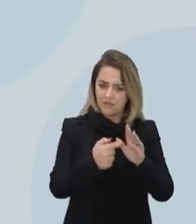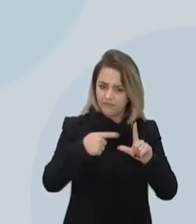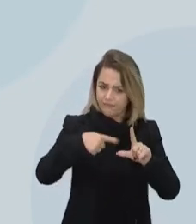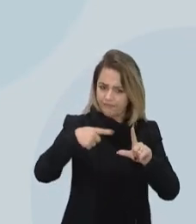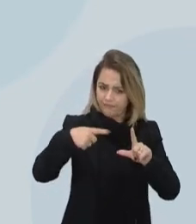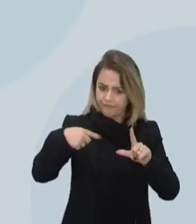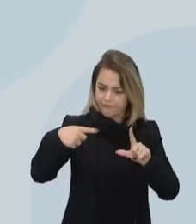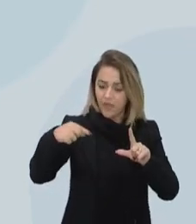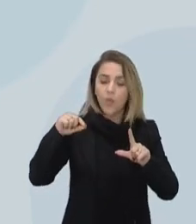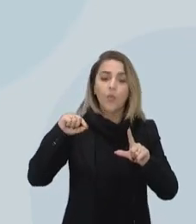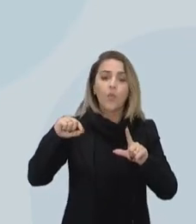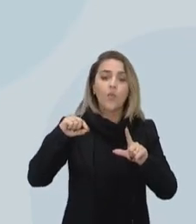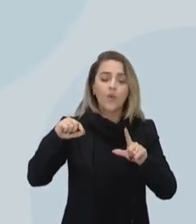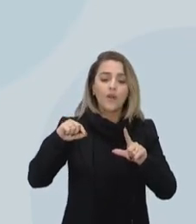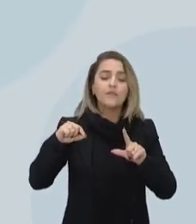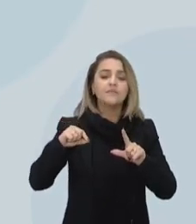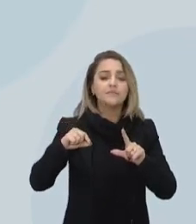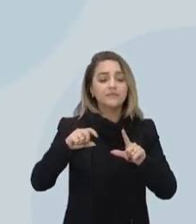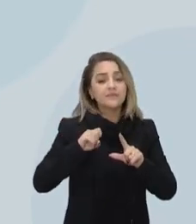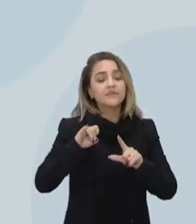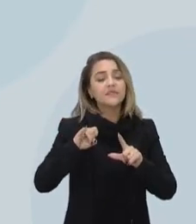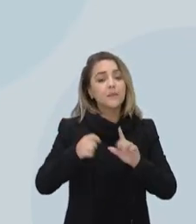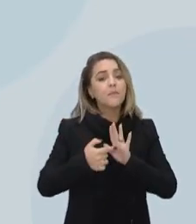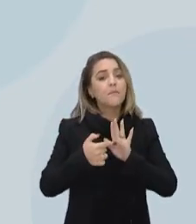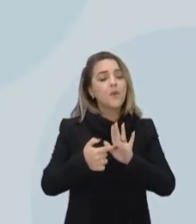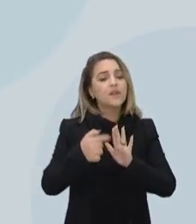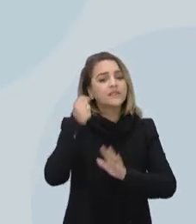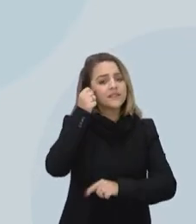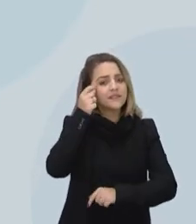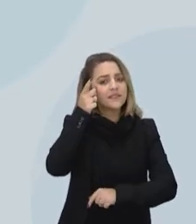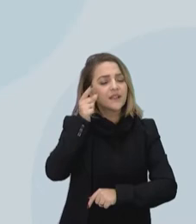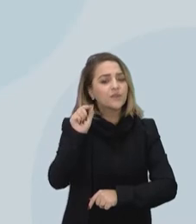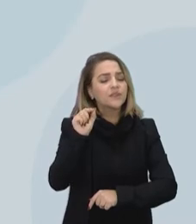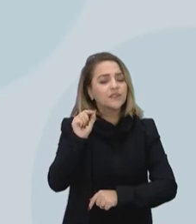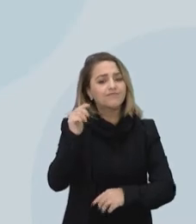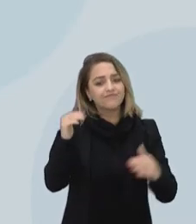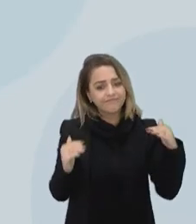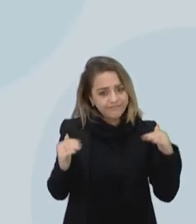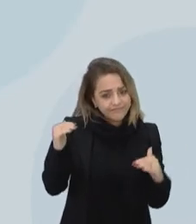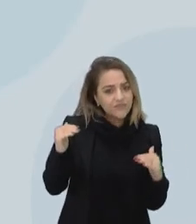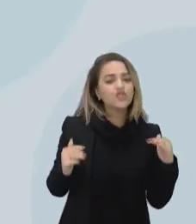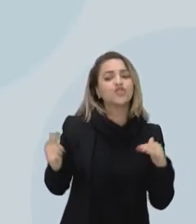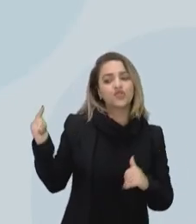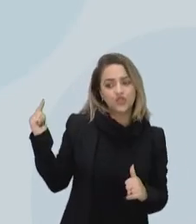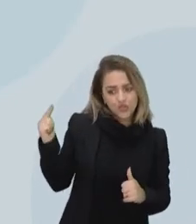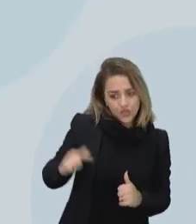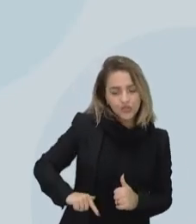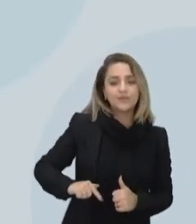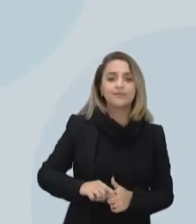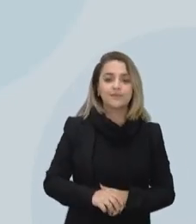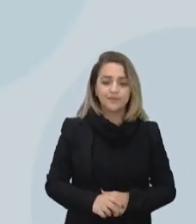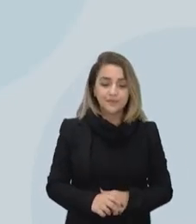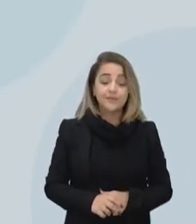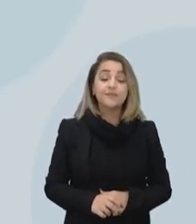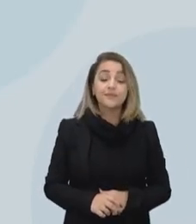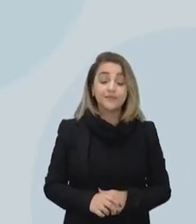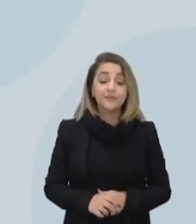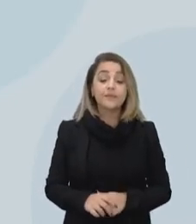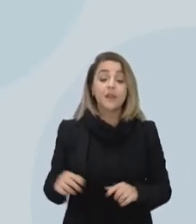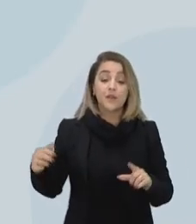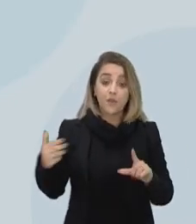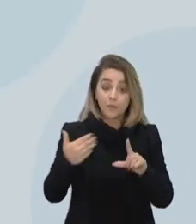ele mostra, mais uma vez, reafirma essa ideia da desigualdade, tá certo? Vou passar mais um slide para vocês.